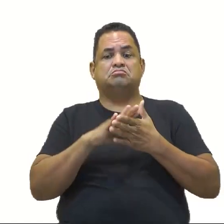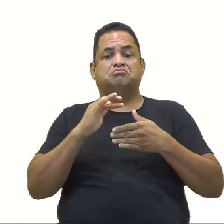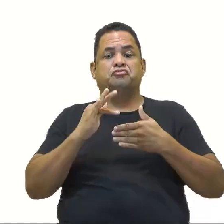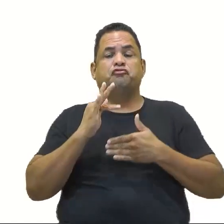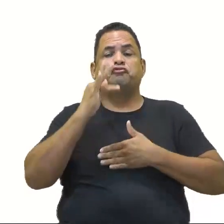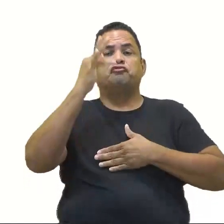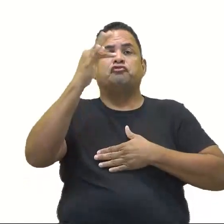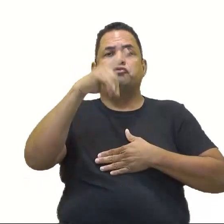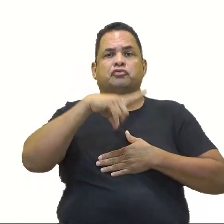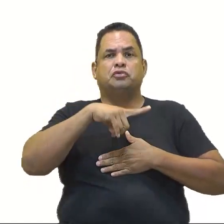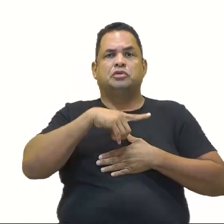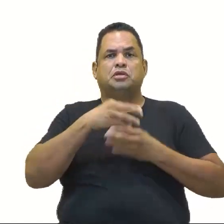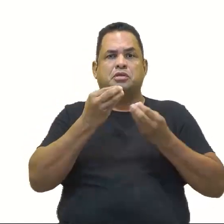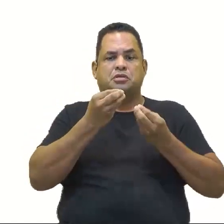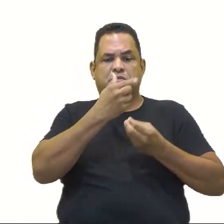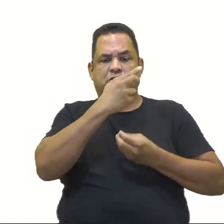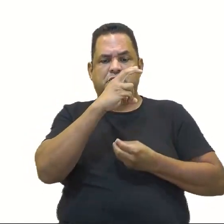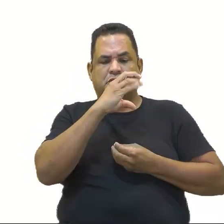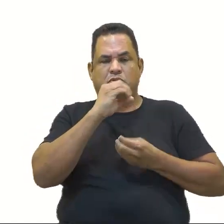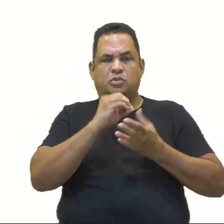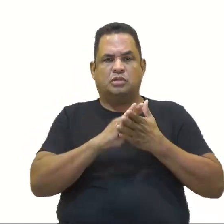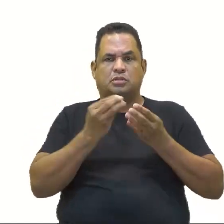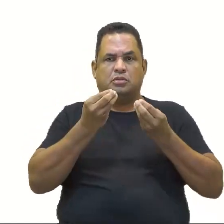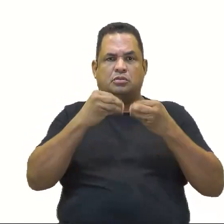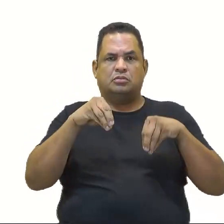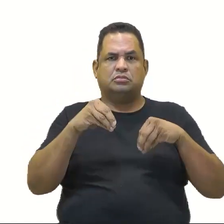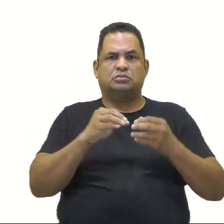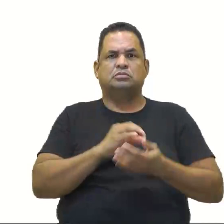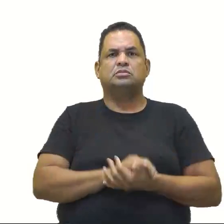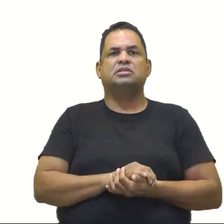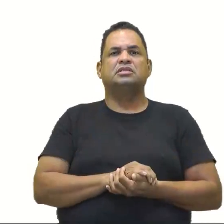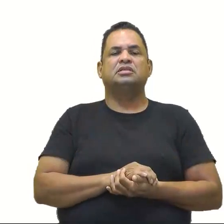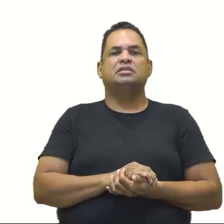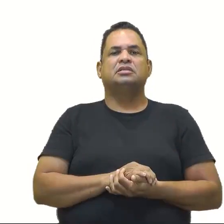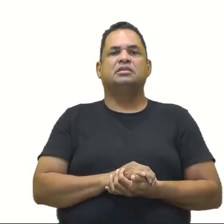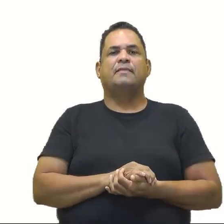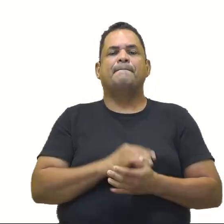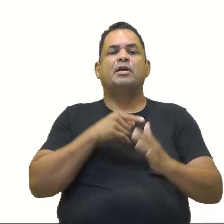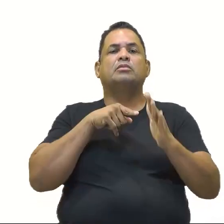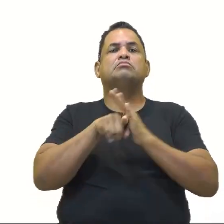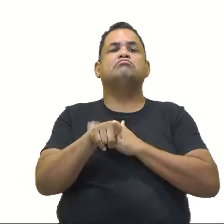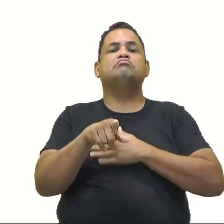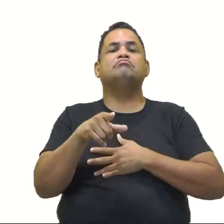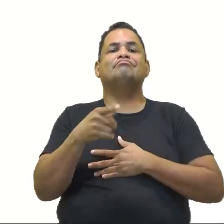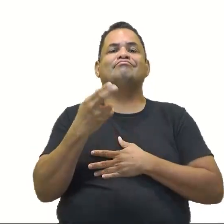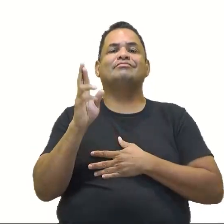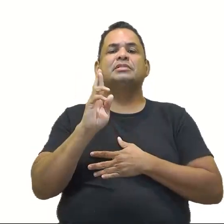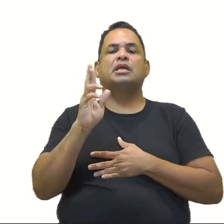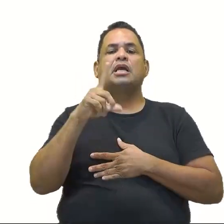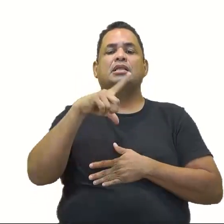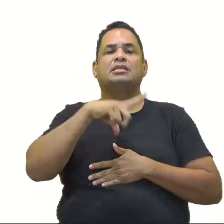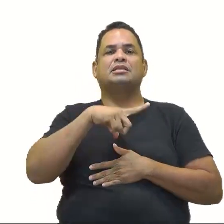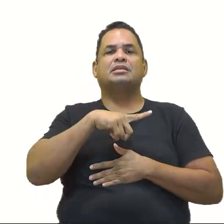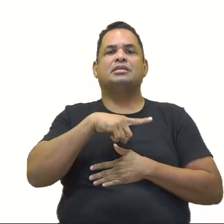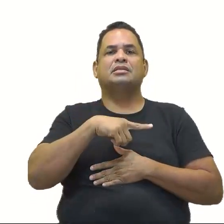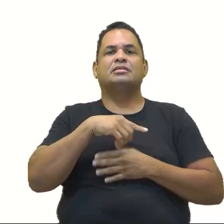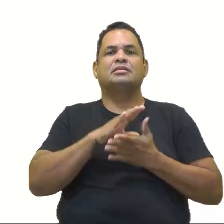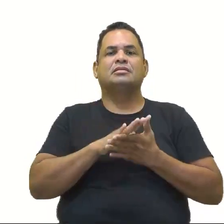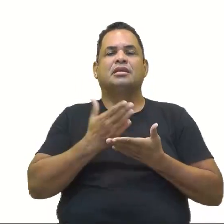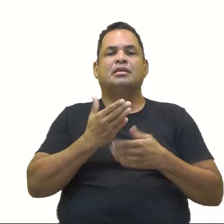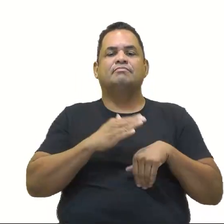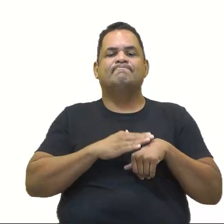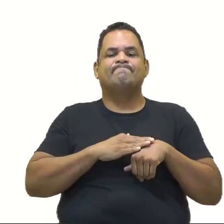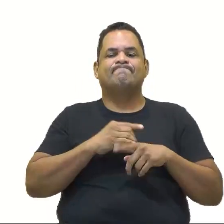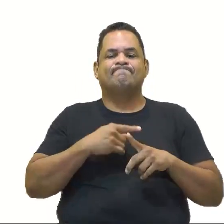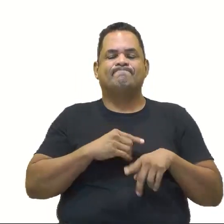ovos? E aí a gente pega pela interpretação de texto, né? A pergunta é... Quem tem? Quem tem está na conjugação